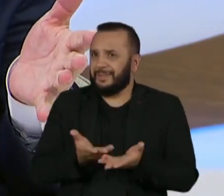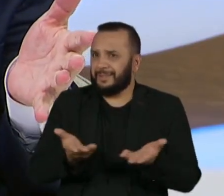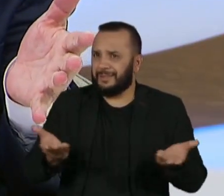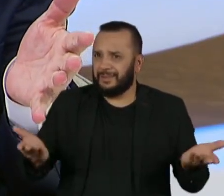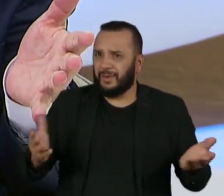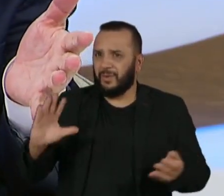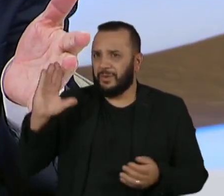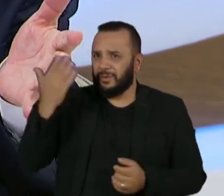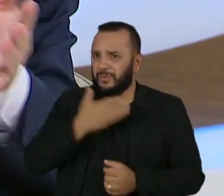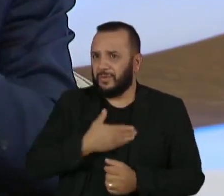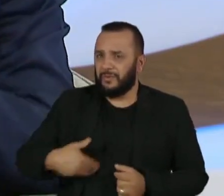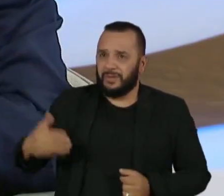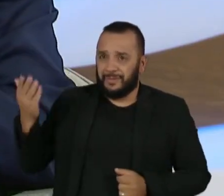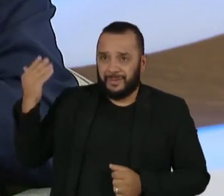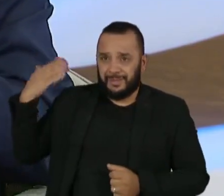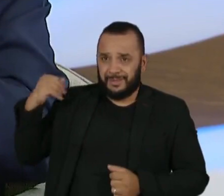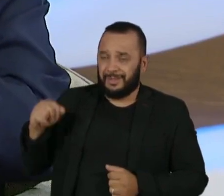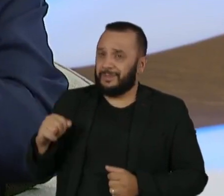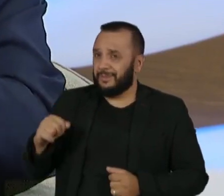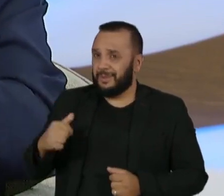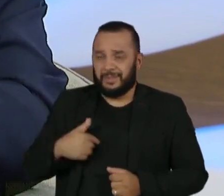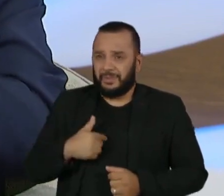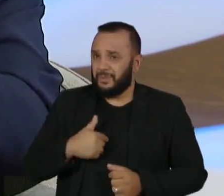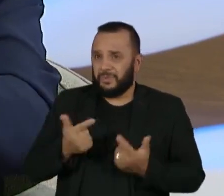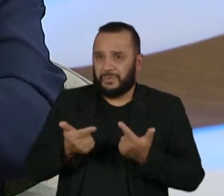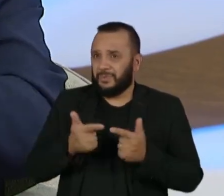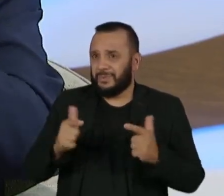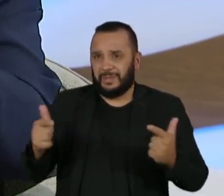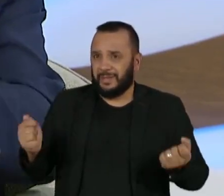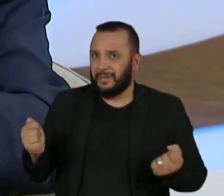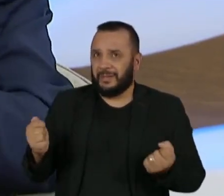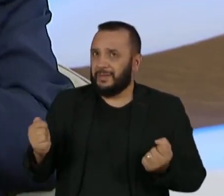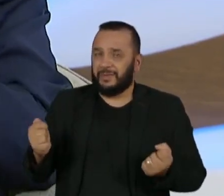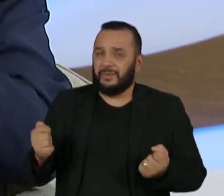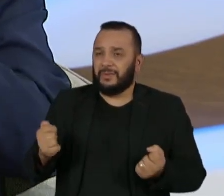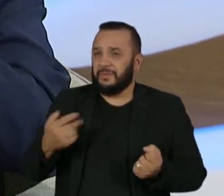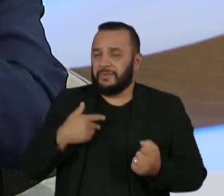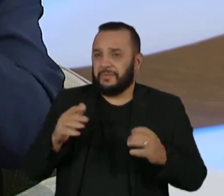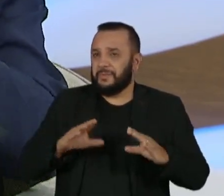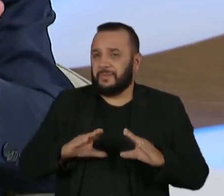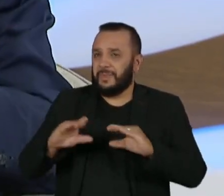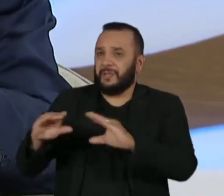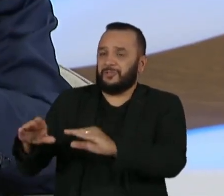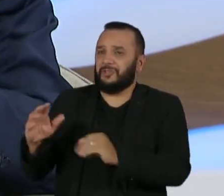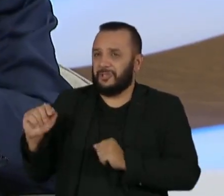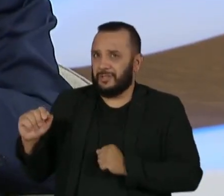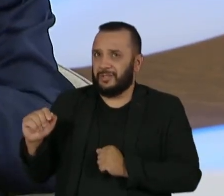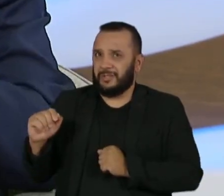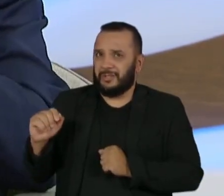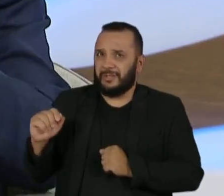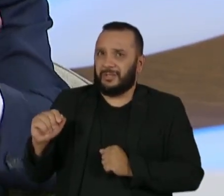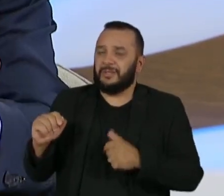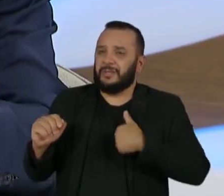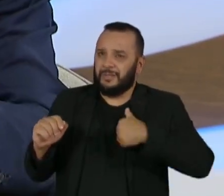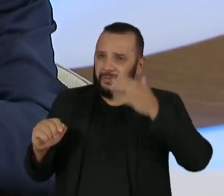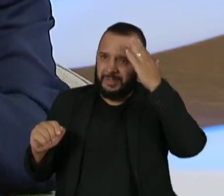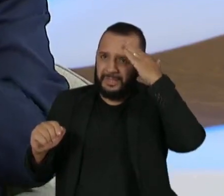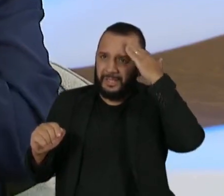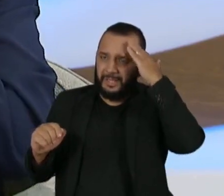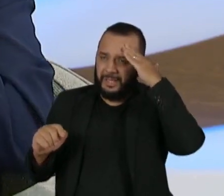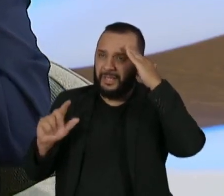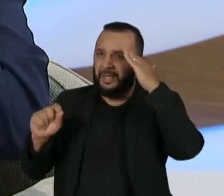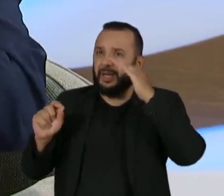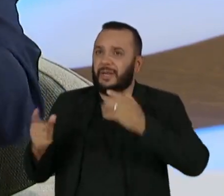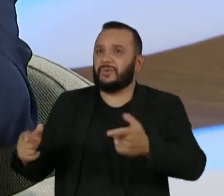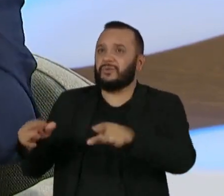anterior e eu não tenho qualquer possibilidade de interferência ou sei quem são os sócios,